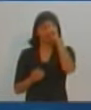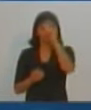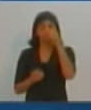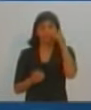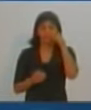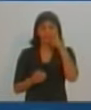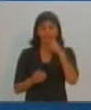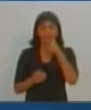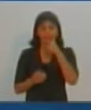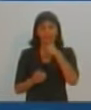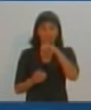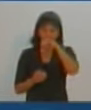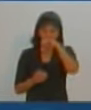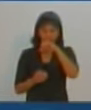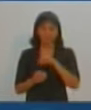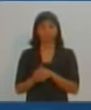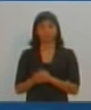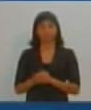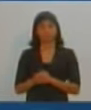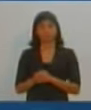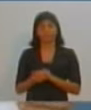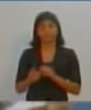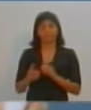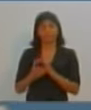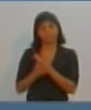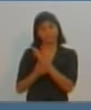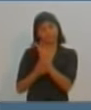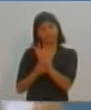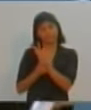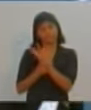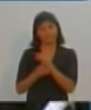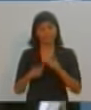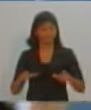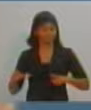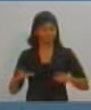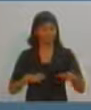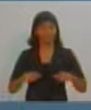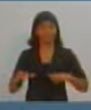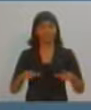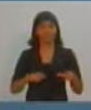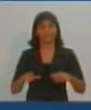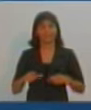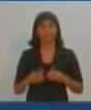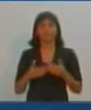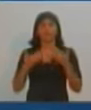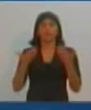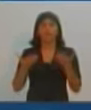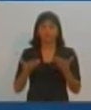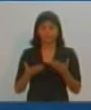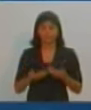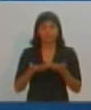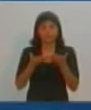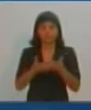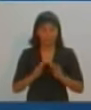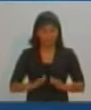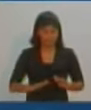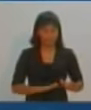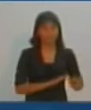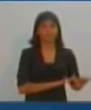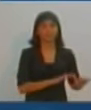cidade. Por que uma deficiência assim? E como trabalhar para solucionar esse problema? Obrigada.